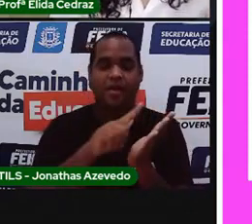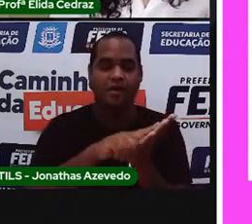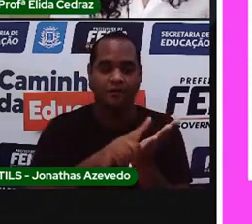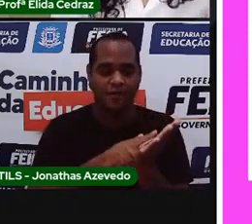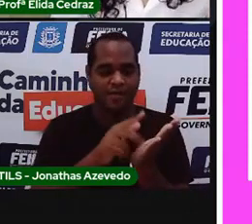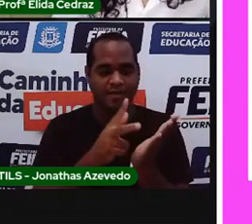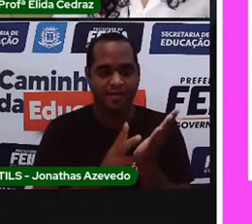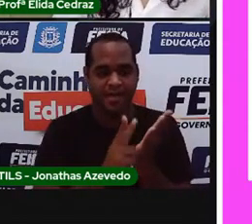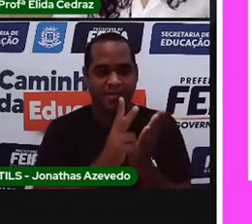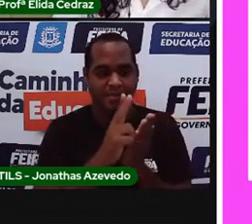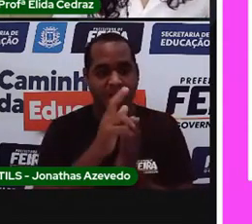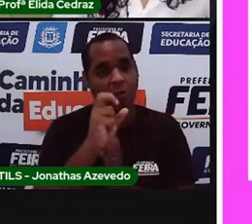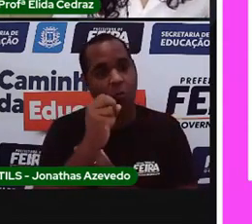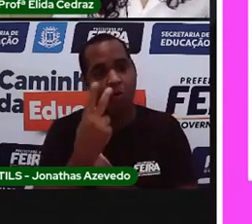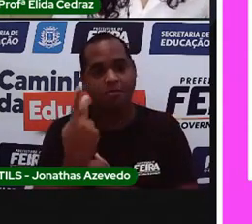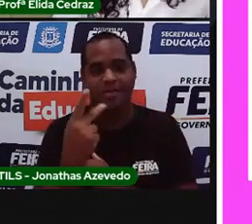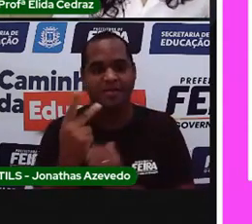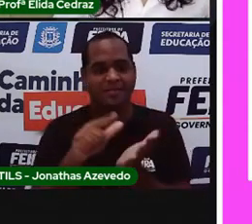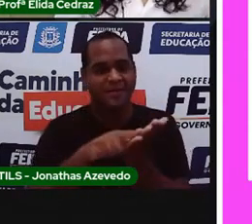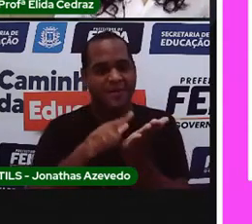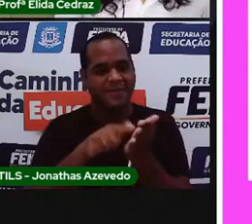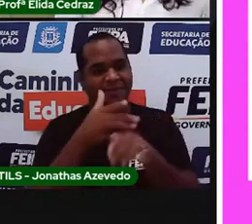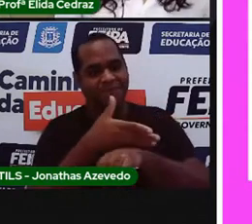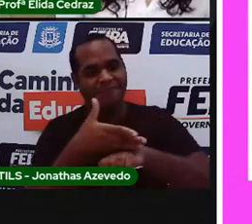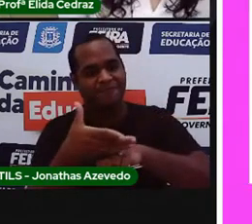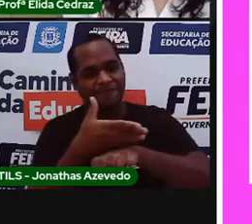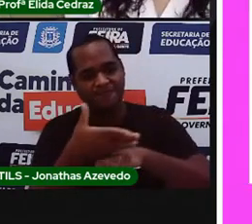pautada ou a folha de papel ofício.